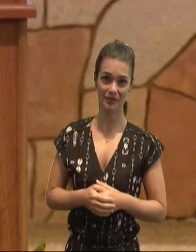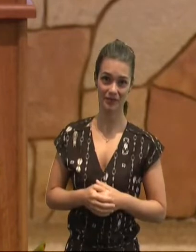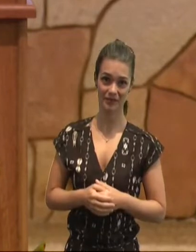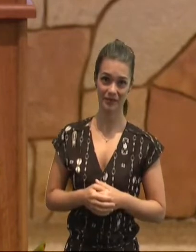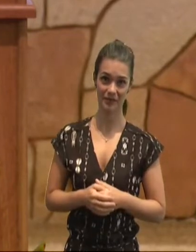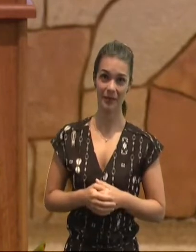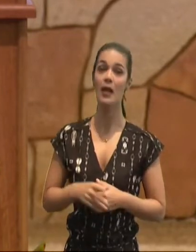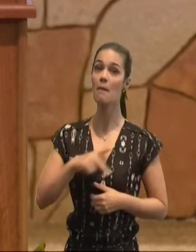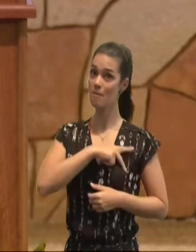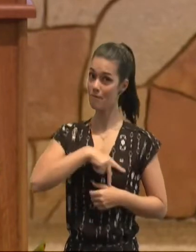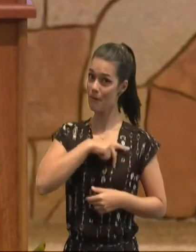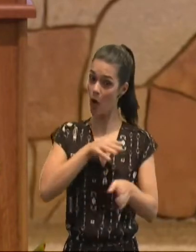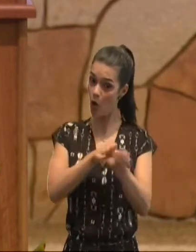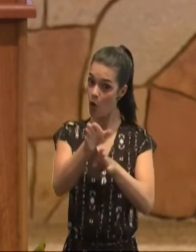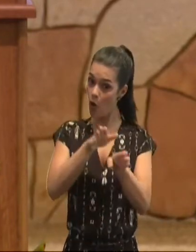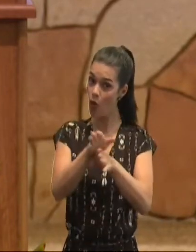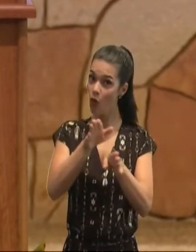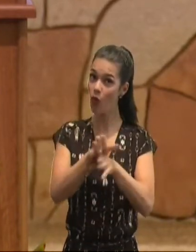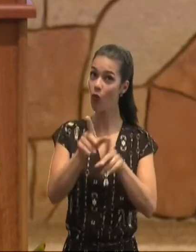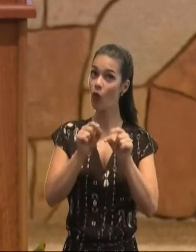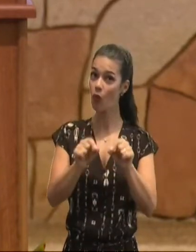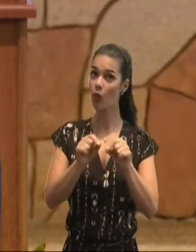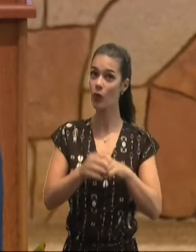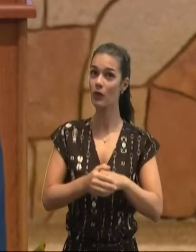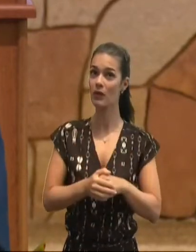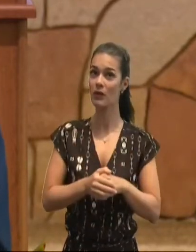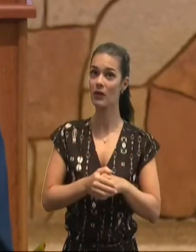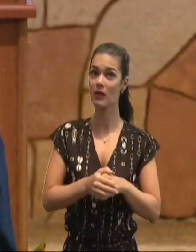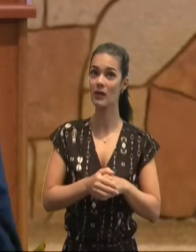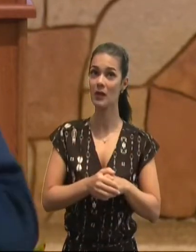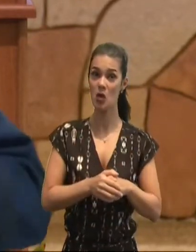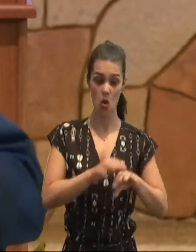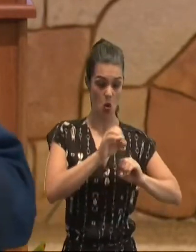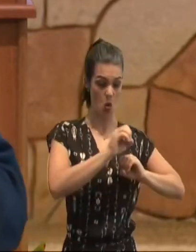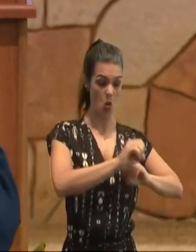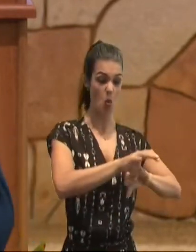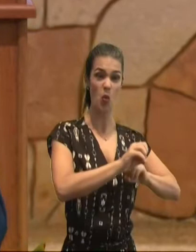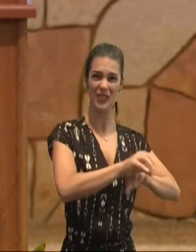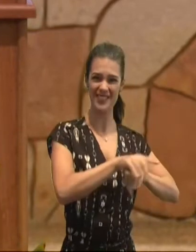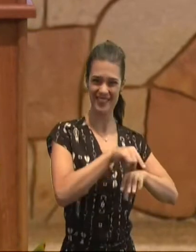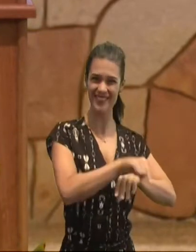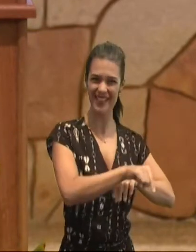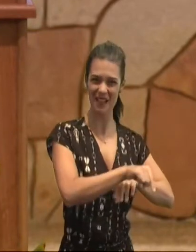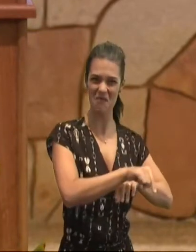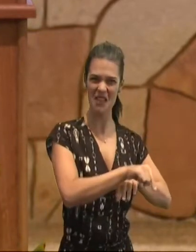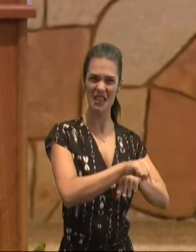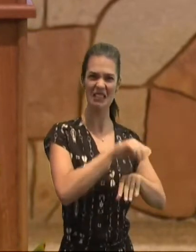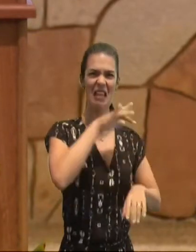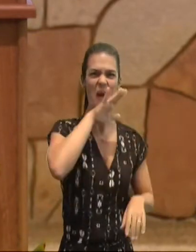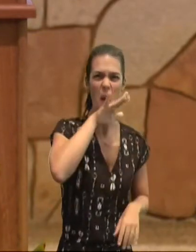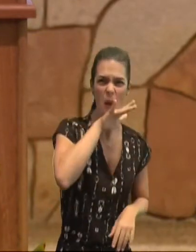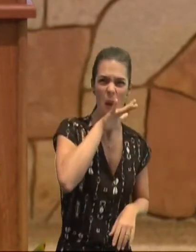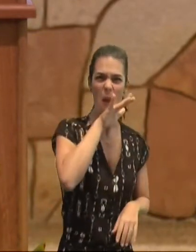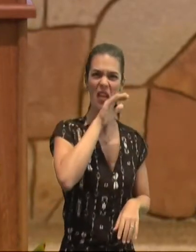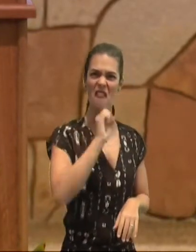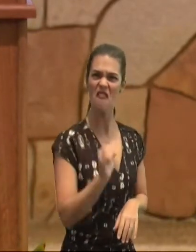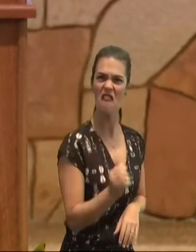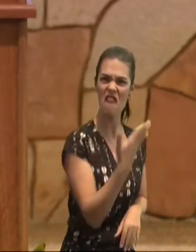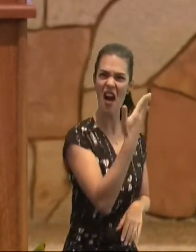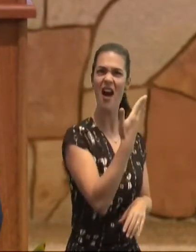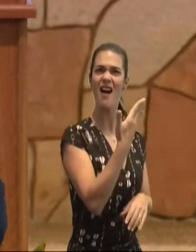de que, esse ensinamento ruim, estava sendo infiltrado, na igreja, e ele estava,